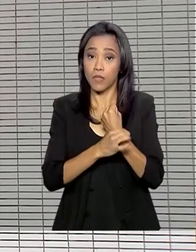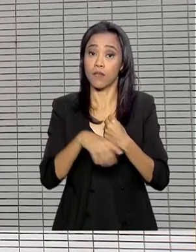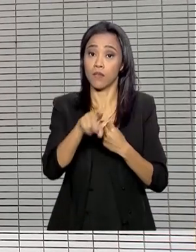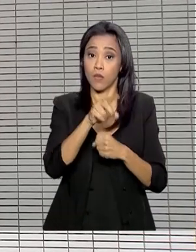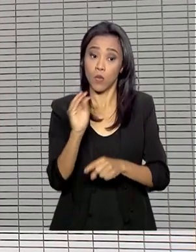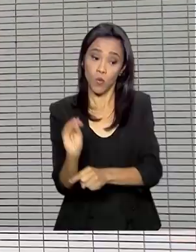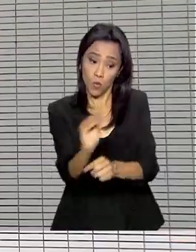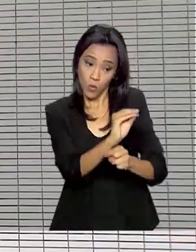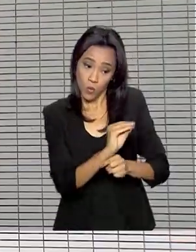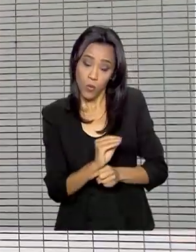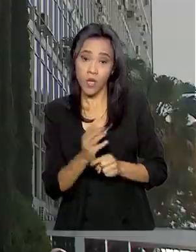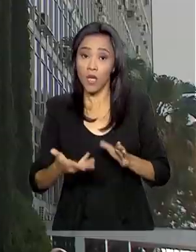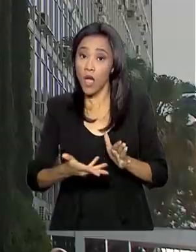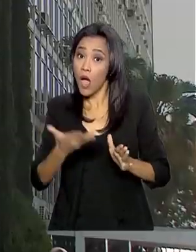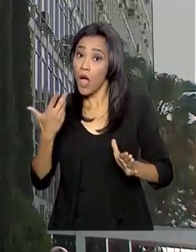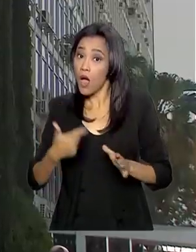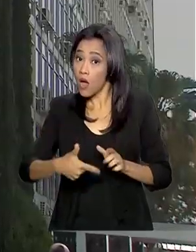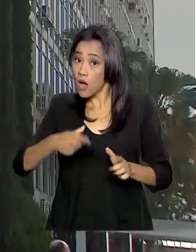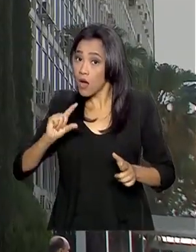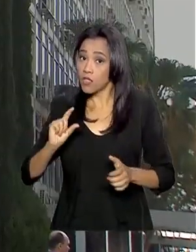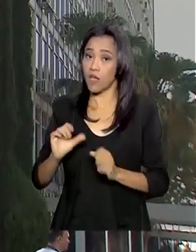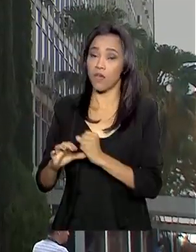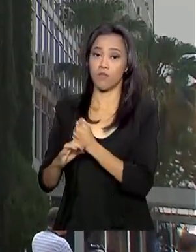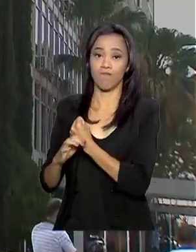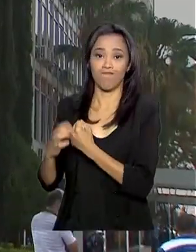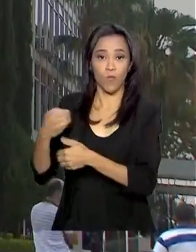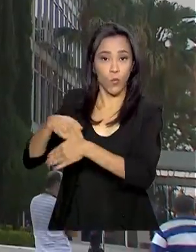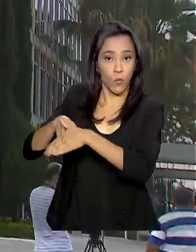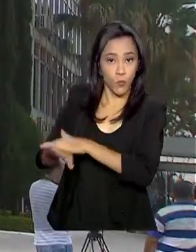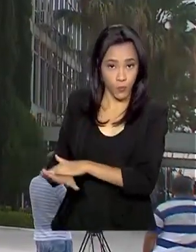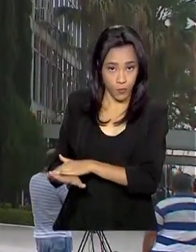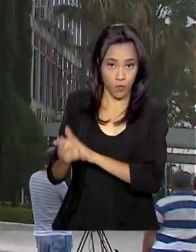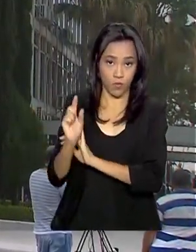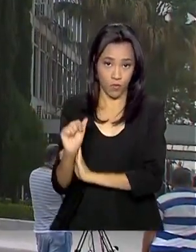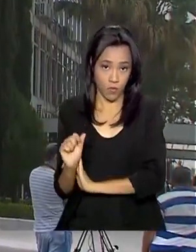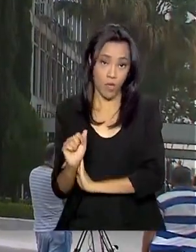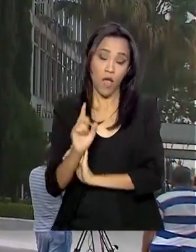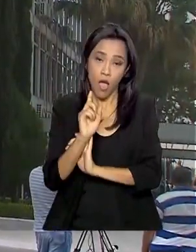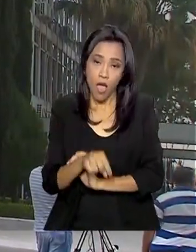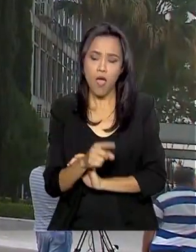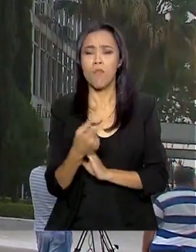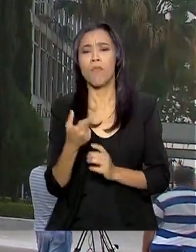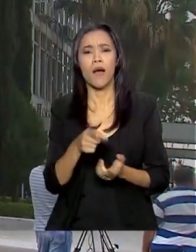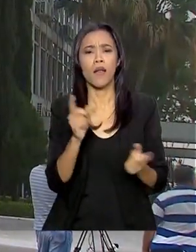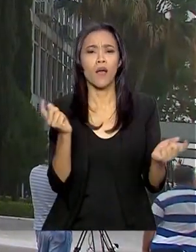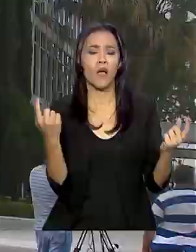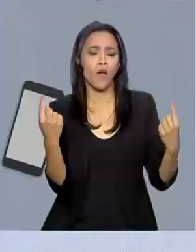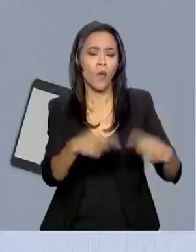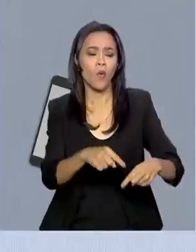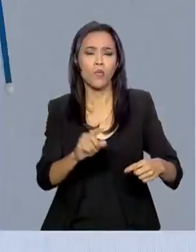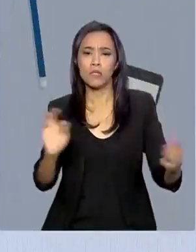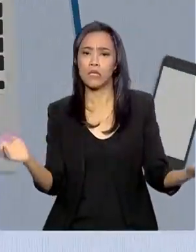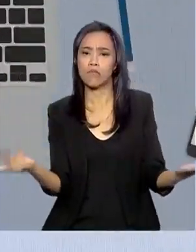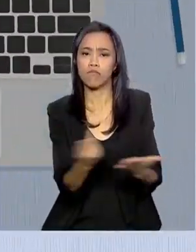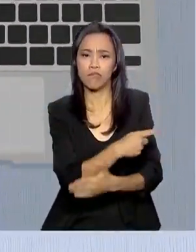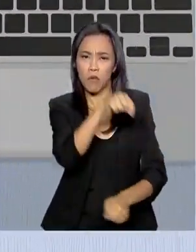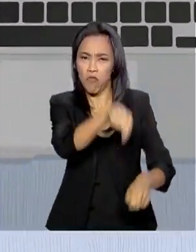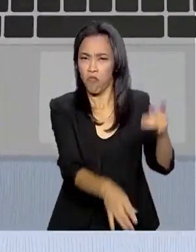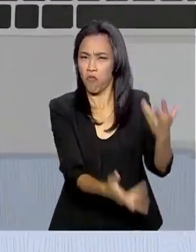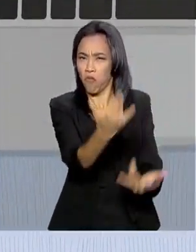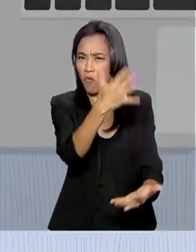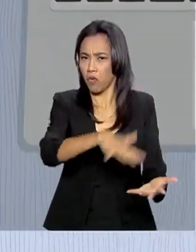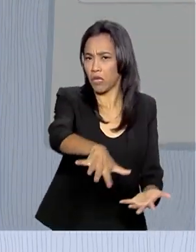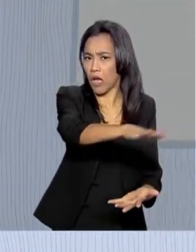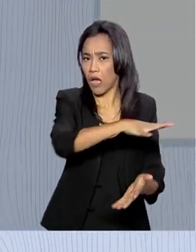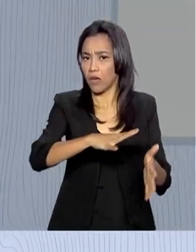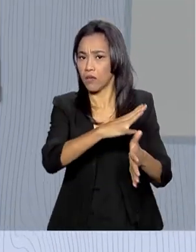ordem que estavam bloqueados. A liberação vai ajudar nas ações de combate aos focos de incêndio na Amazônia. Na última sexta-feira,